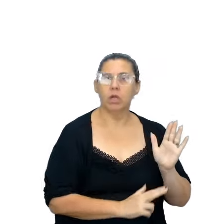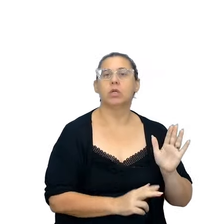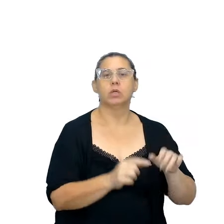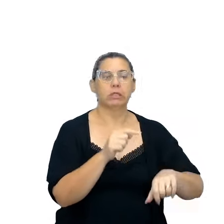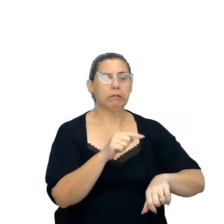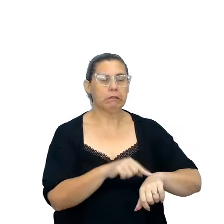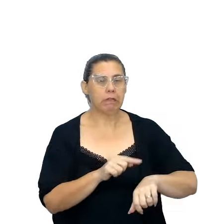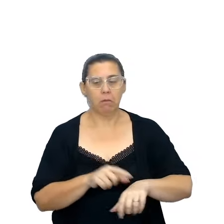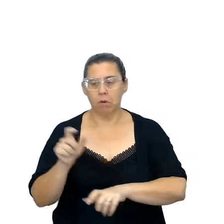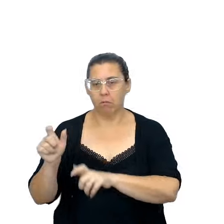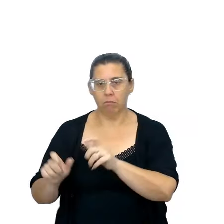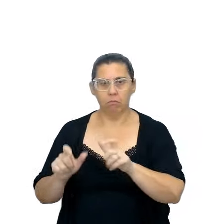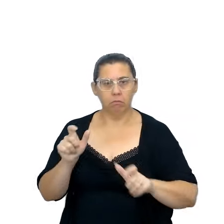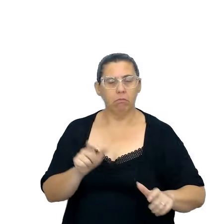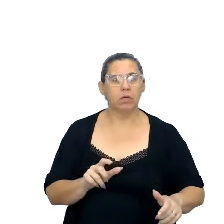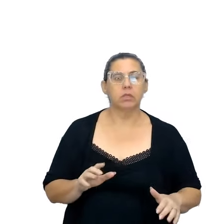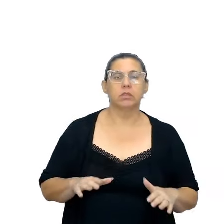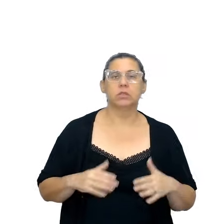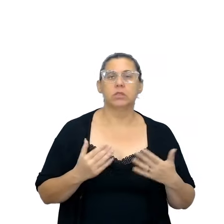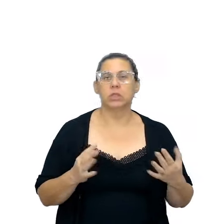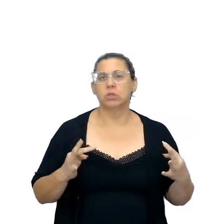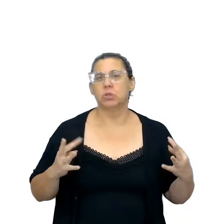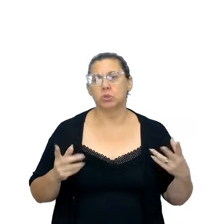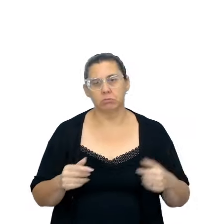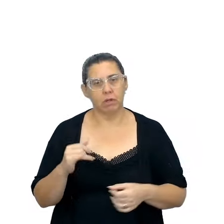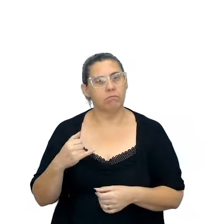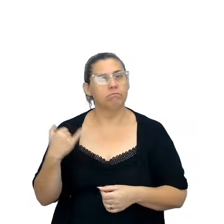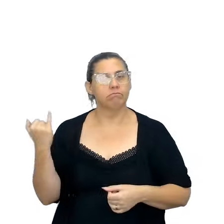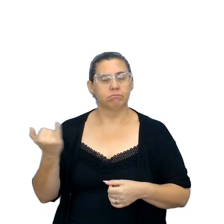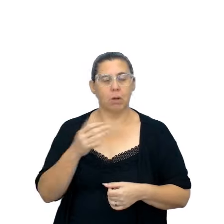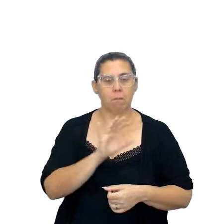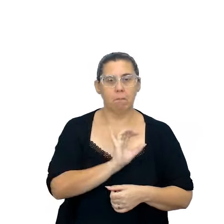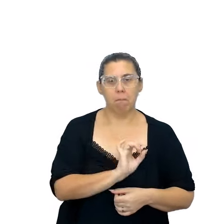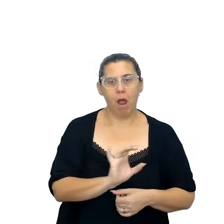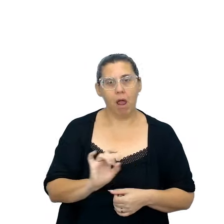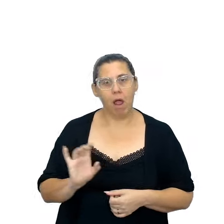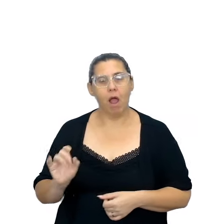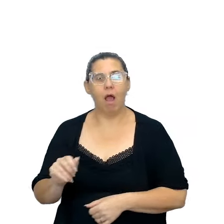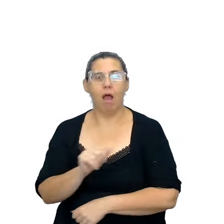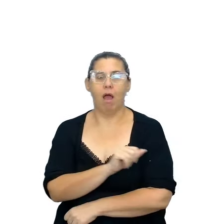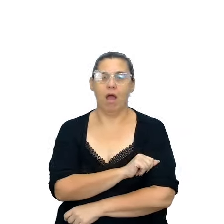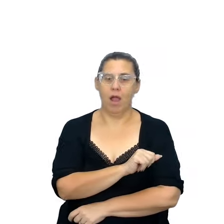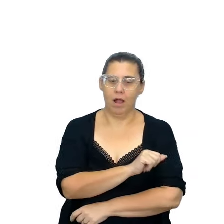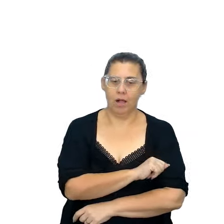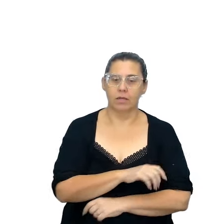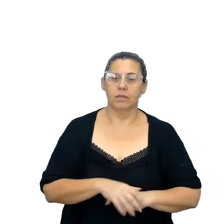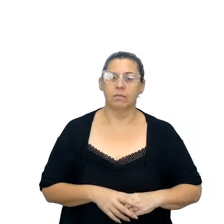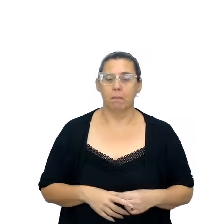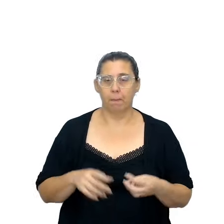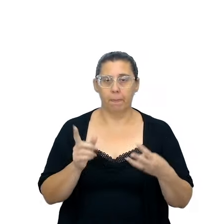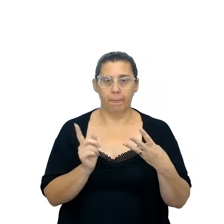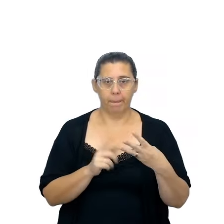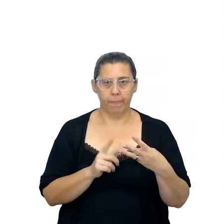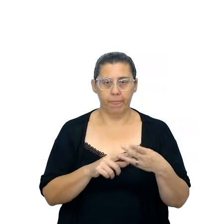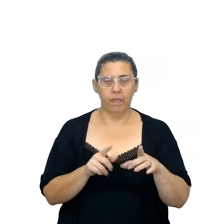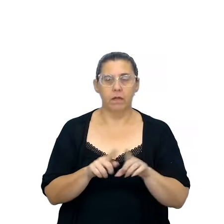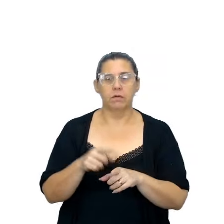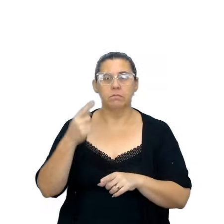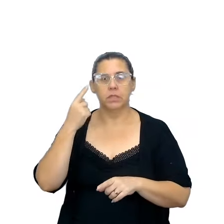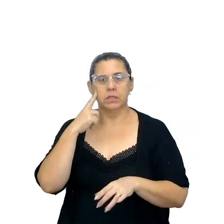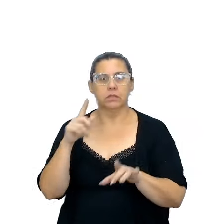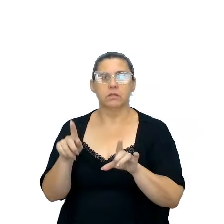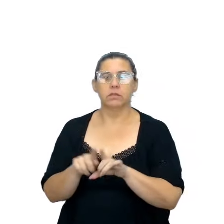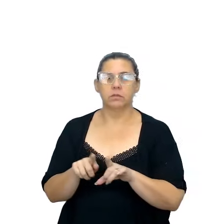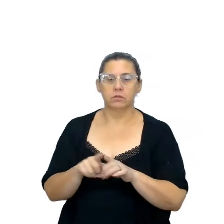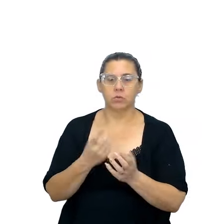das personagens, tudo isso é fundamental para o estudante. Uma terceira etapa, pensamos aí, então,